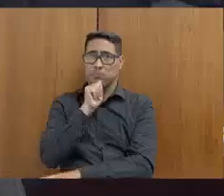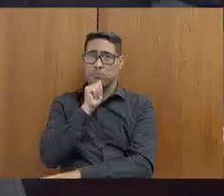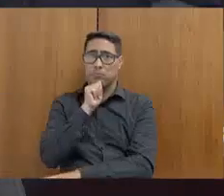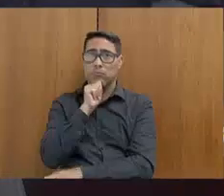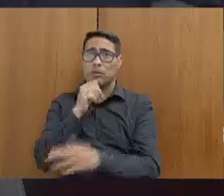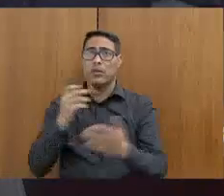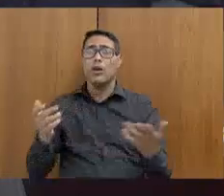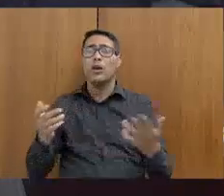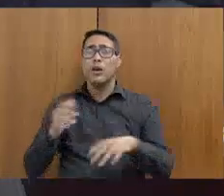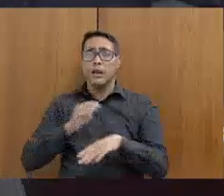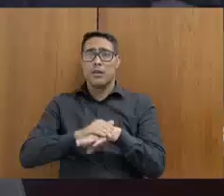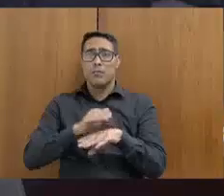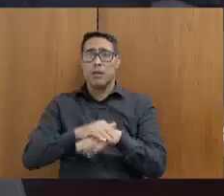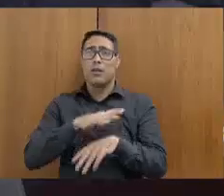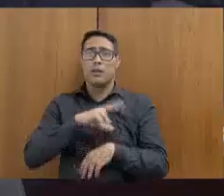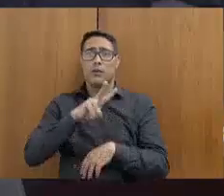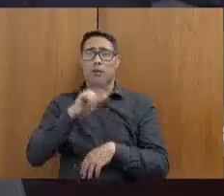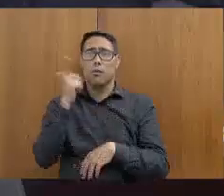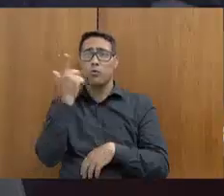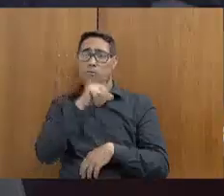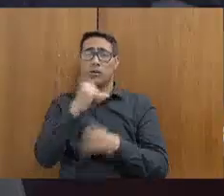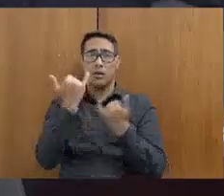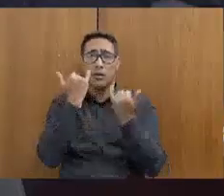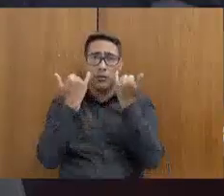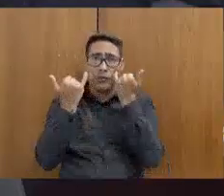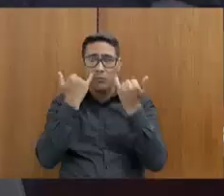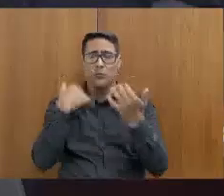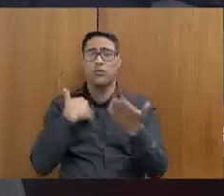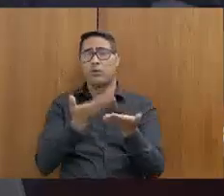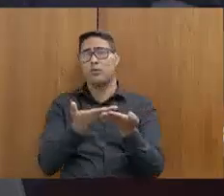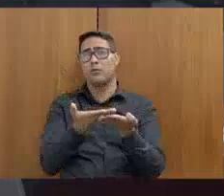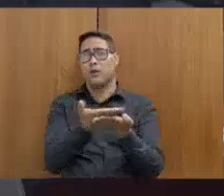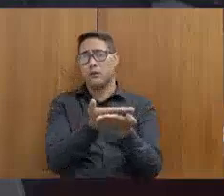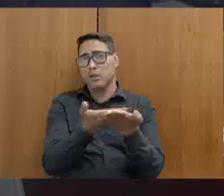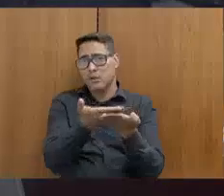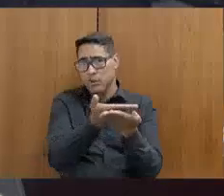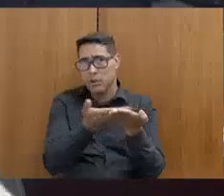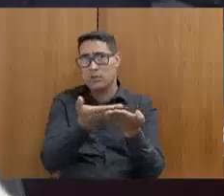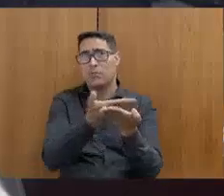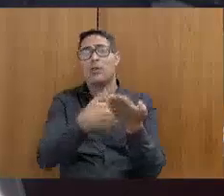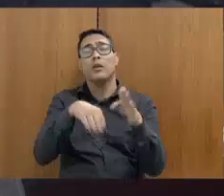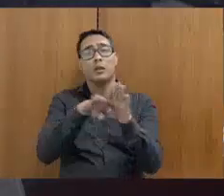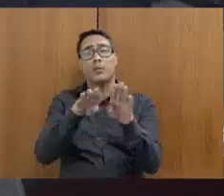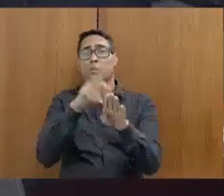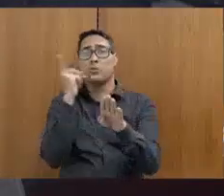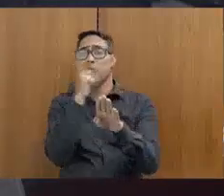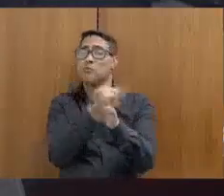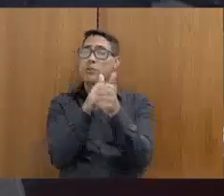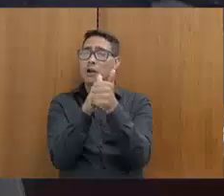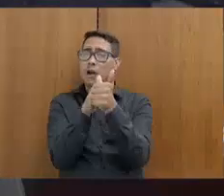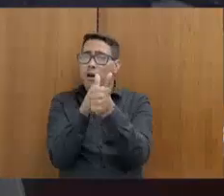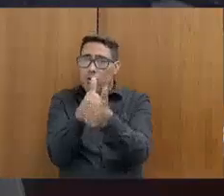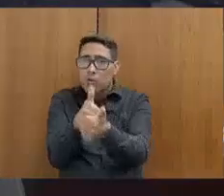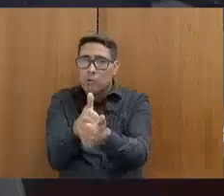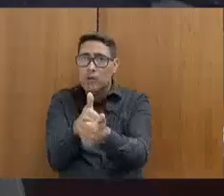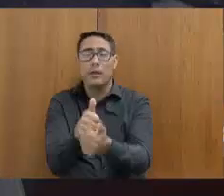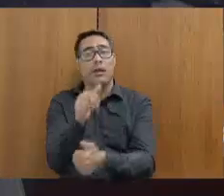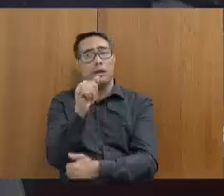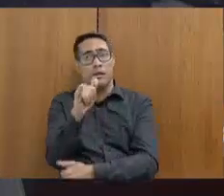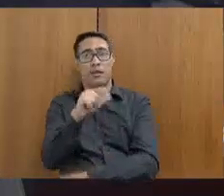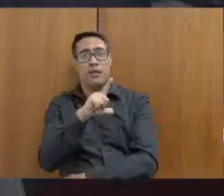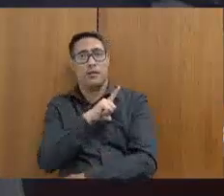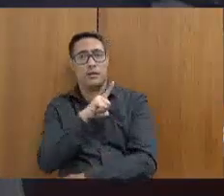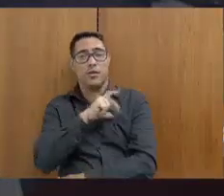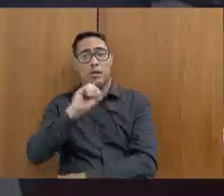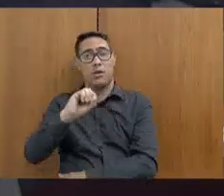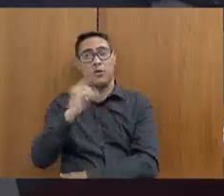eu vou acessar os dados sobre o atendimento e, inclusive, poder acompanhar, de fato, se está havendo a execução